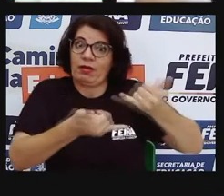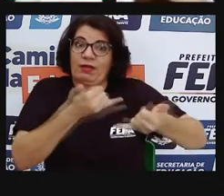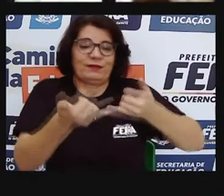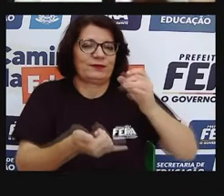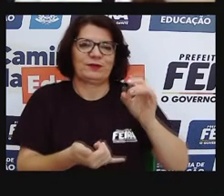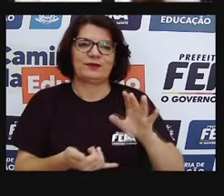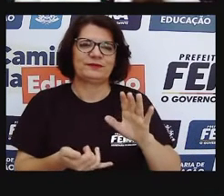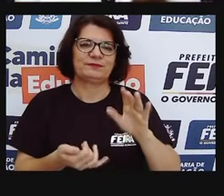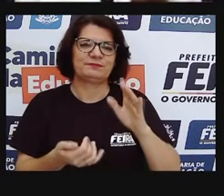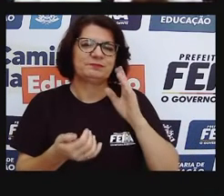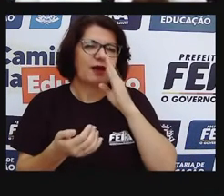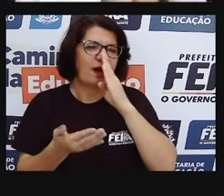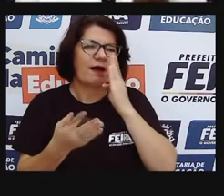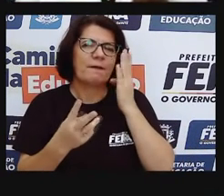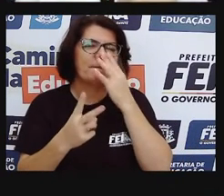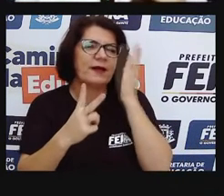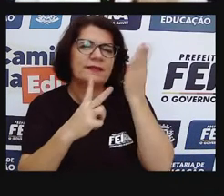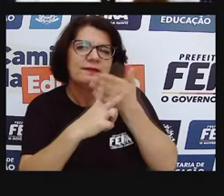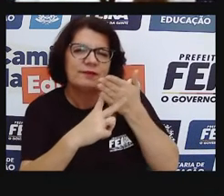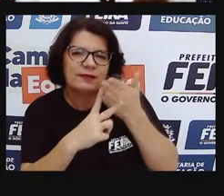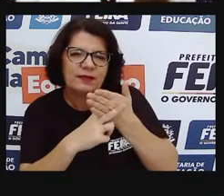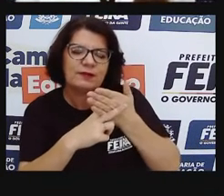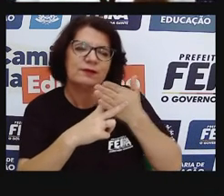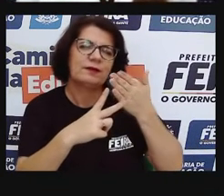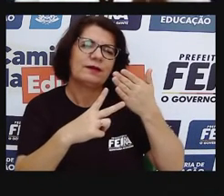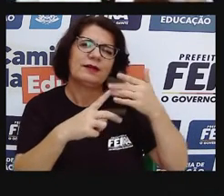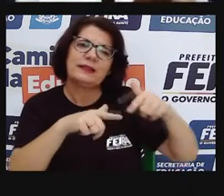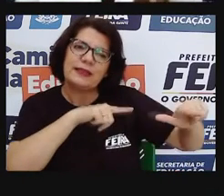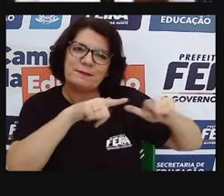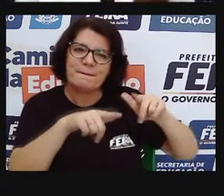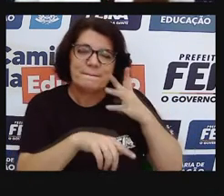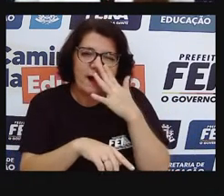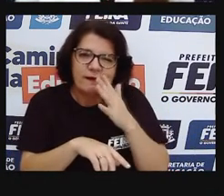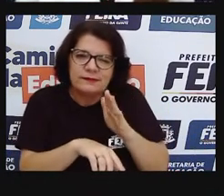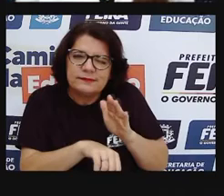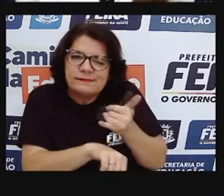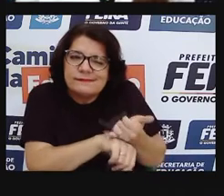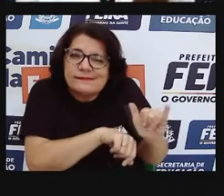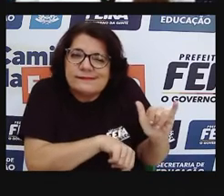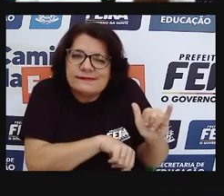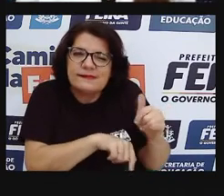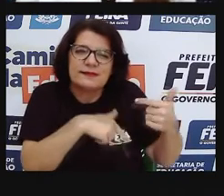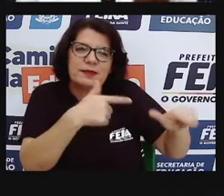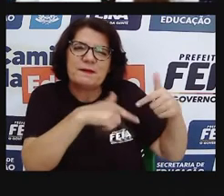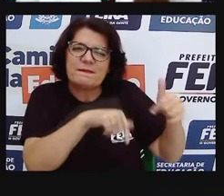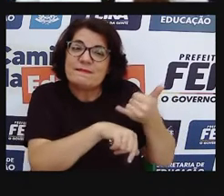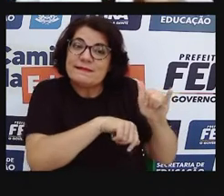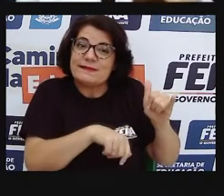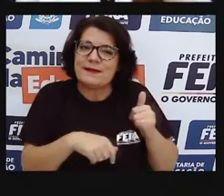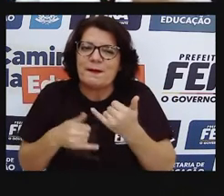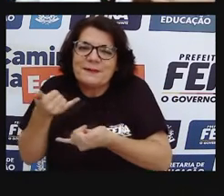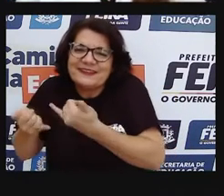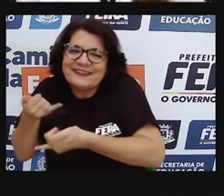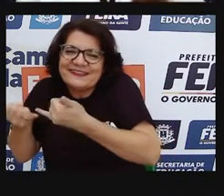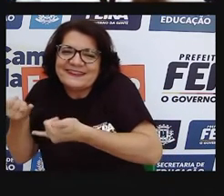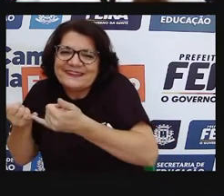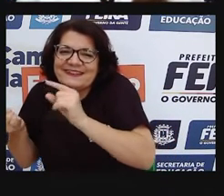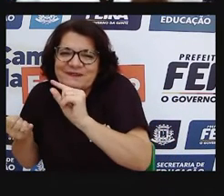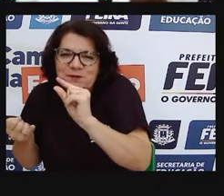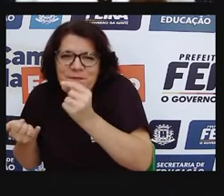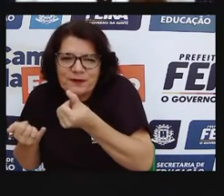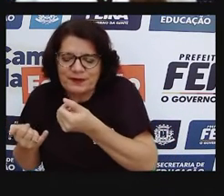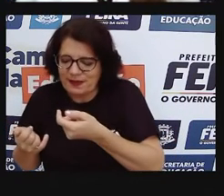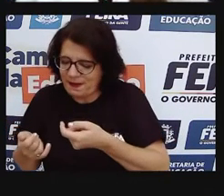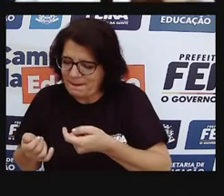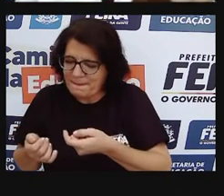crianças sempre procuravam uma forma de burlar um pouco, né, a rigidez da vida, conseguiram brincar com pedra